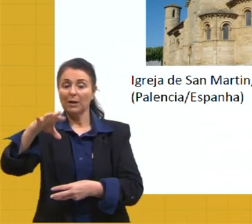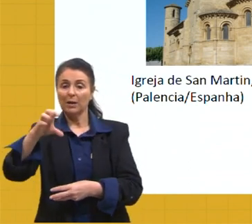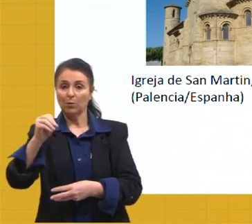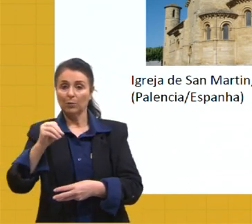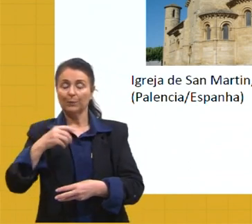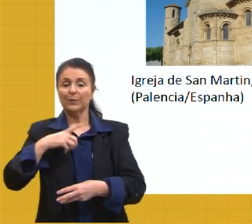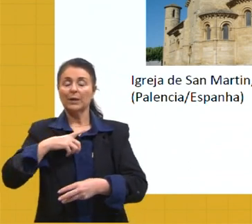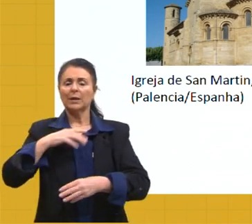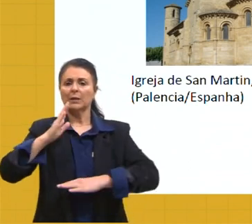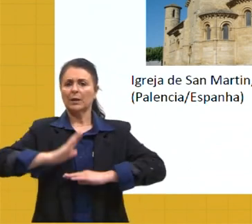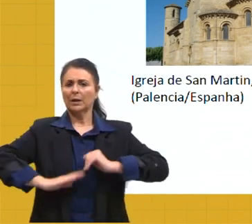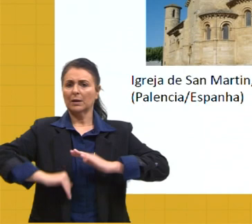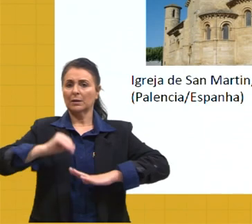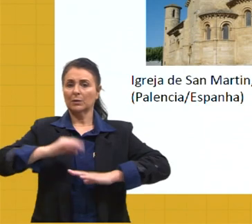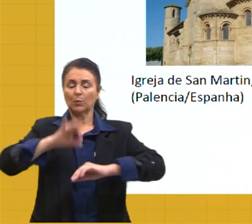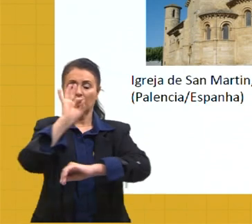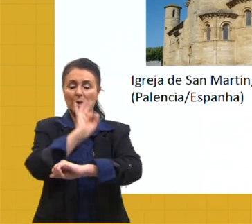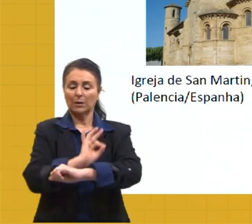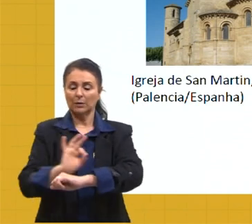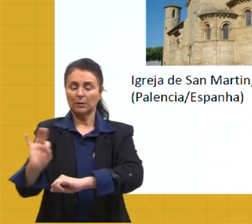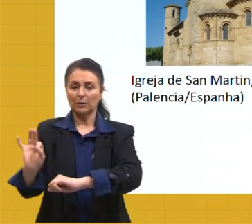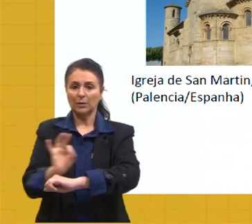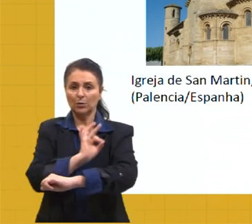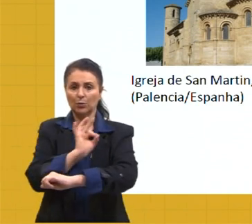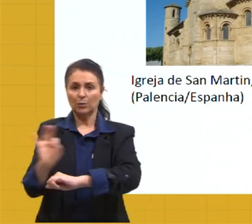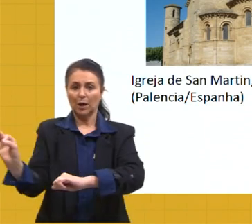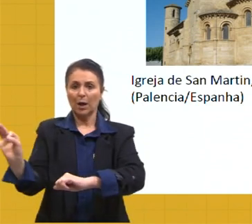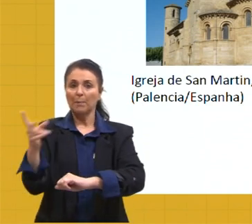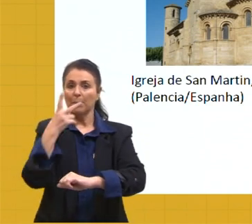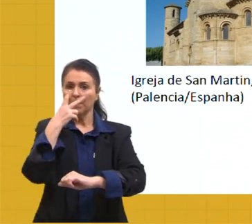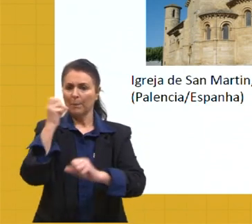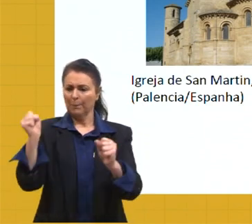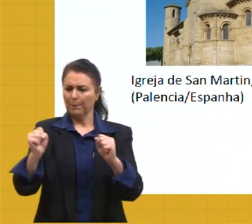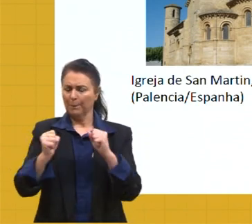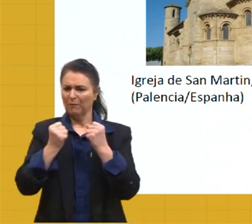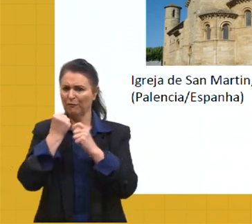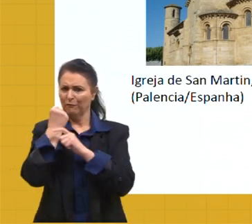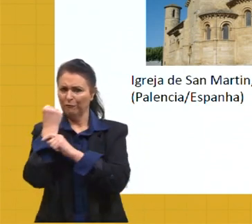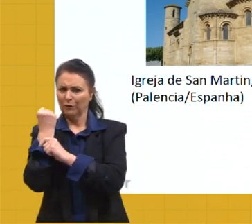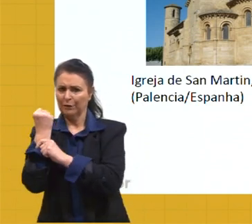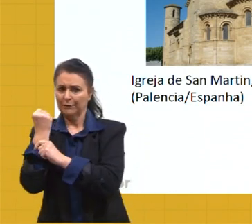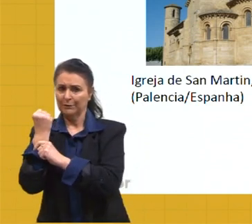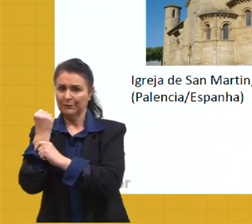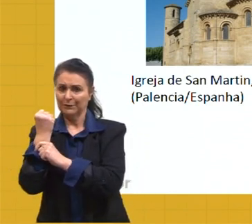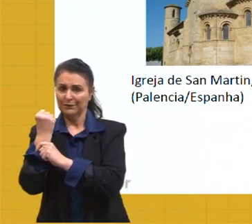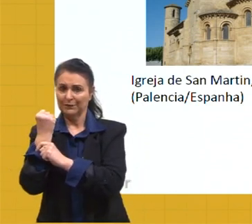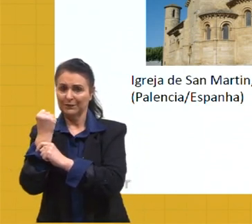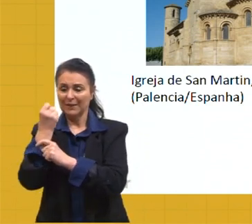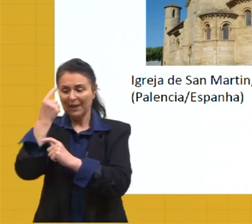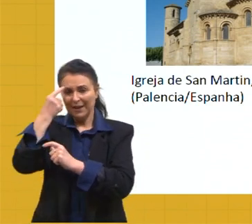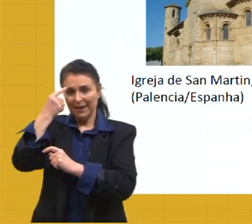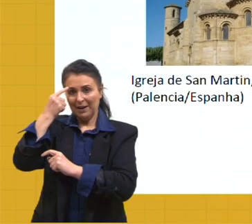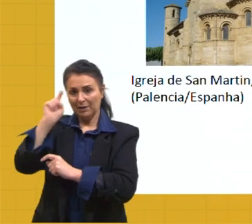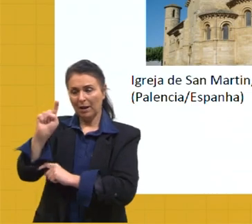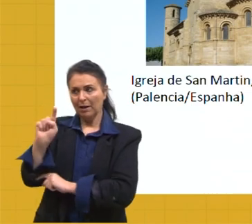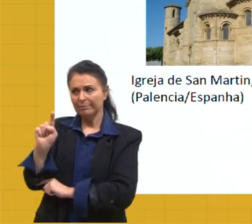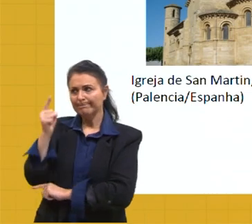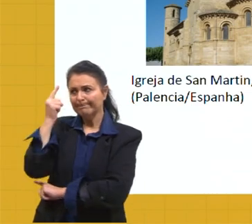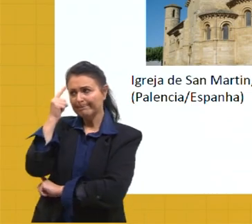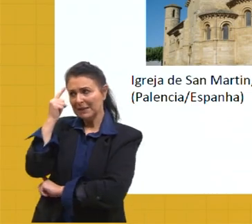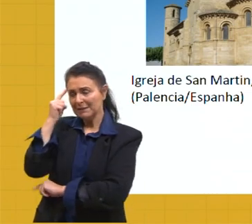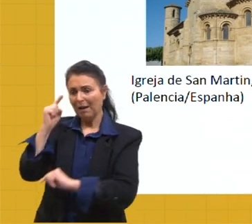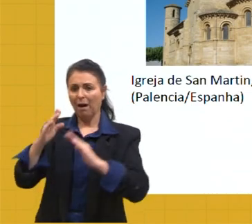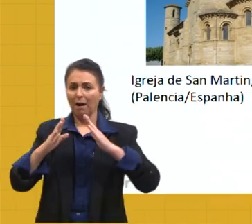construção, a arquitetura como uma fortaleza. A ideia aqui era pensar a